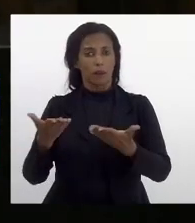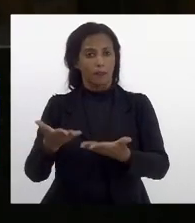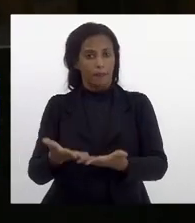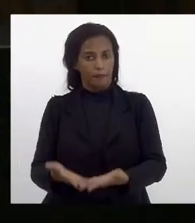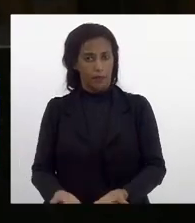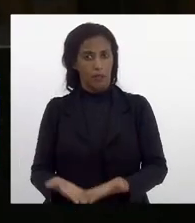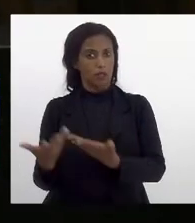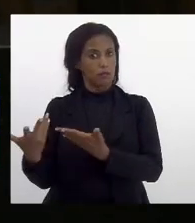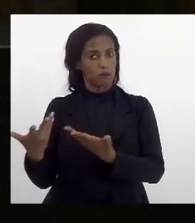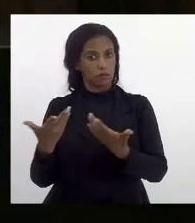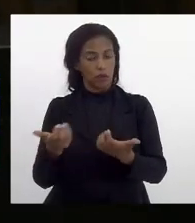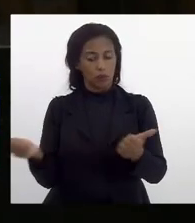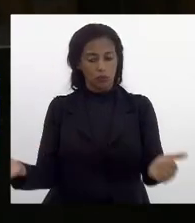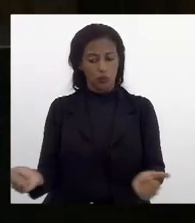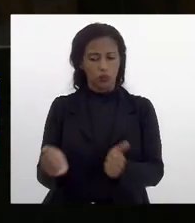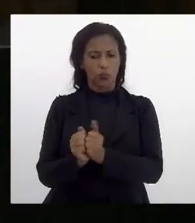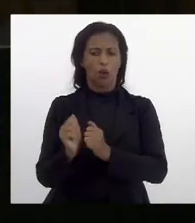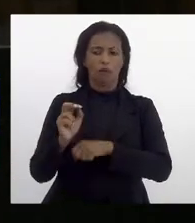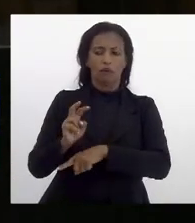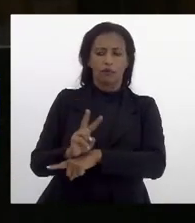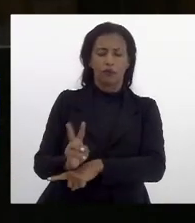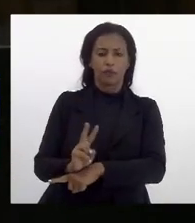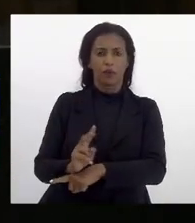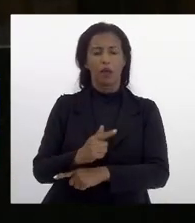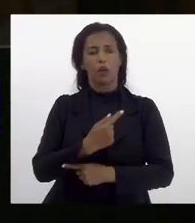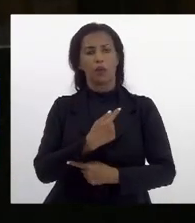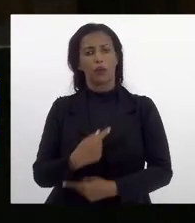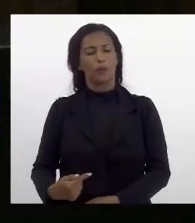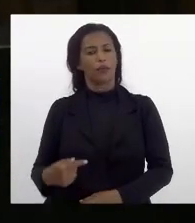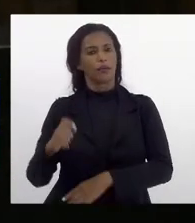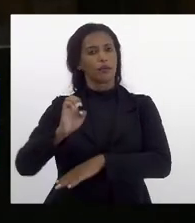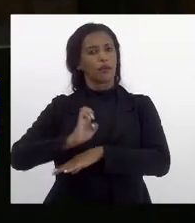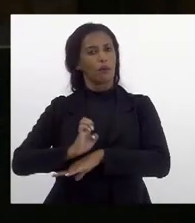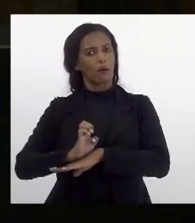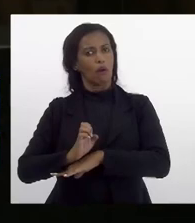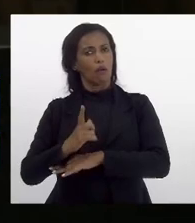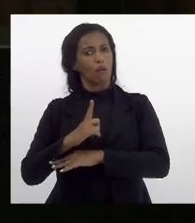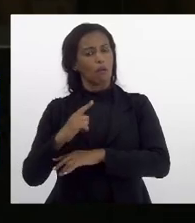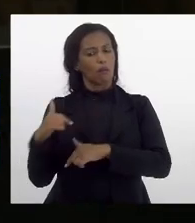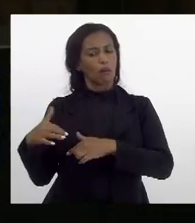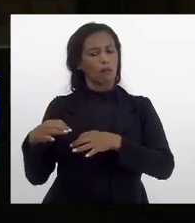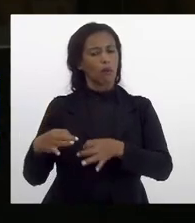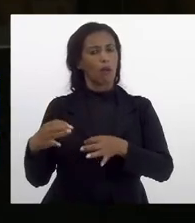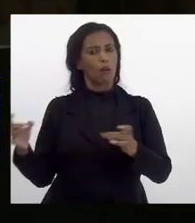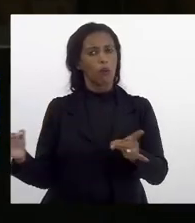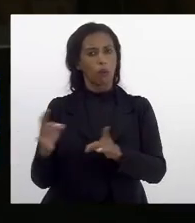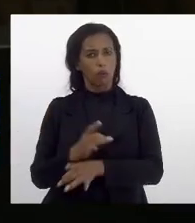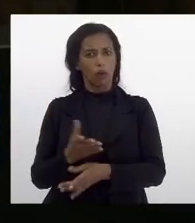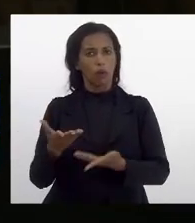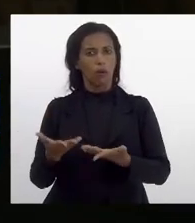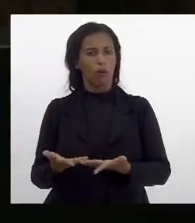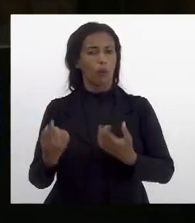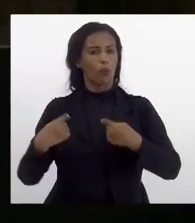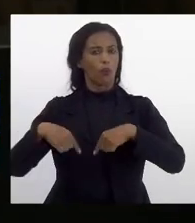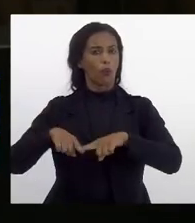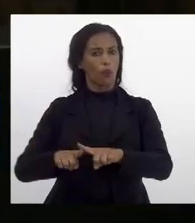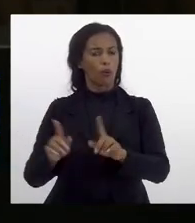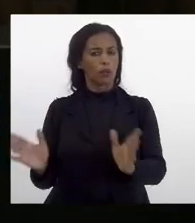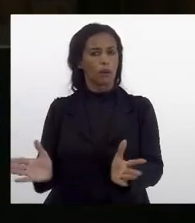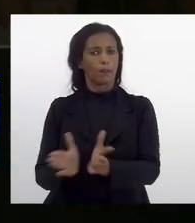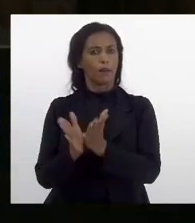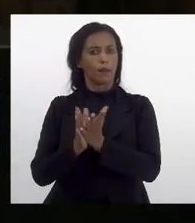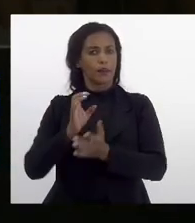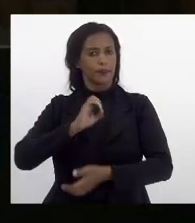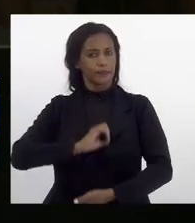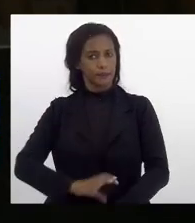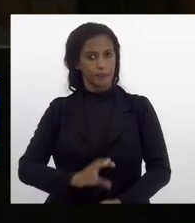isso vamos estar fiscalizando o governo do estado para que haja de maneira concreta contra a pobreza